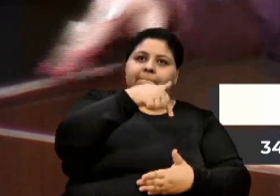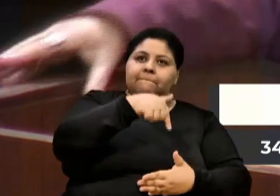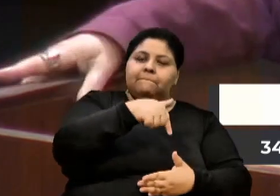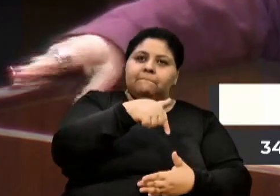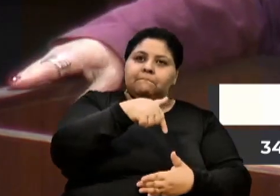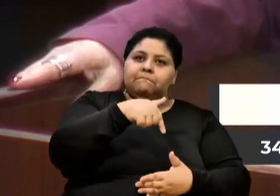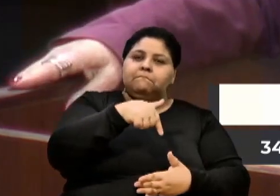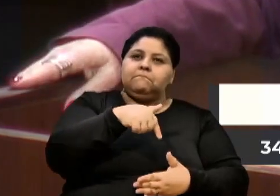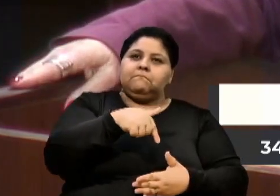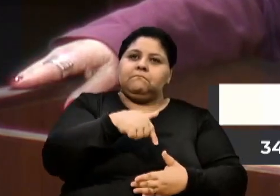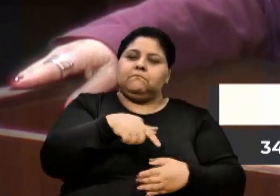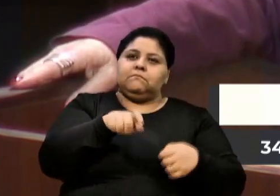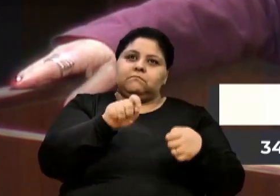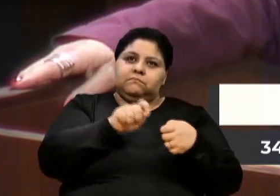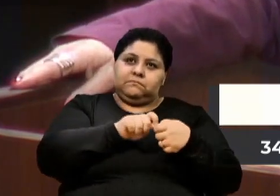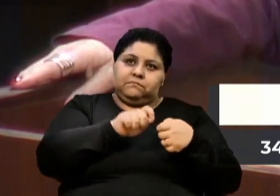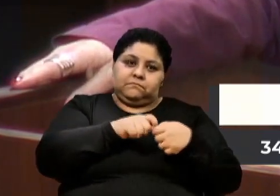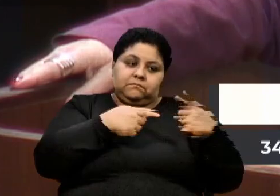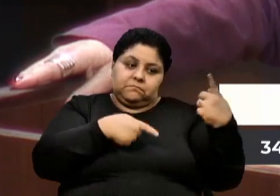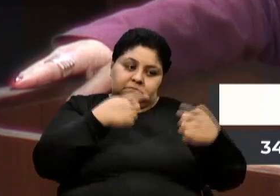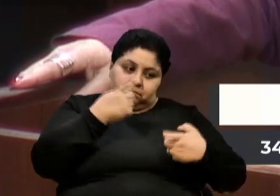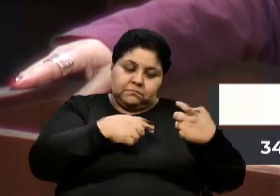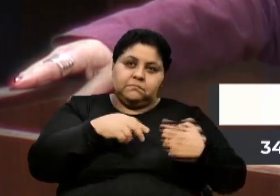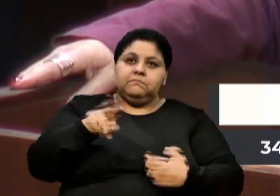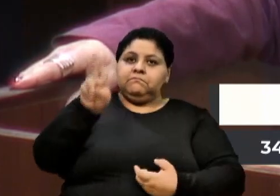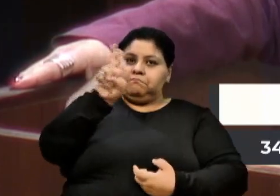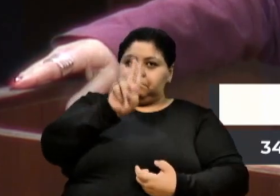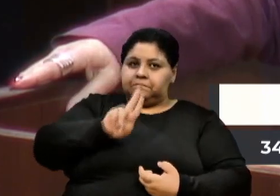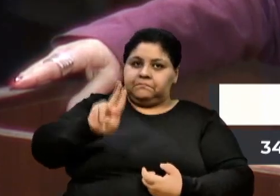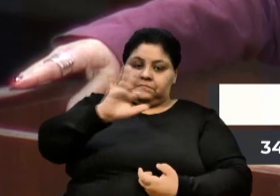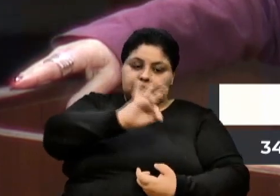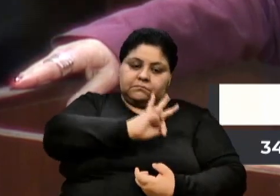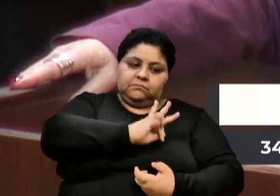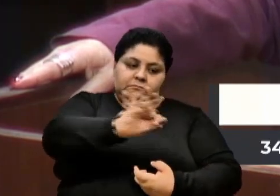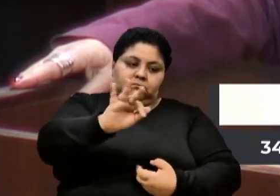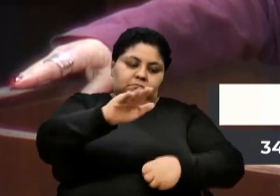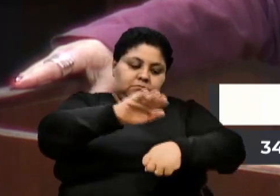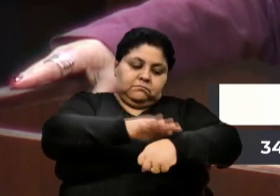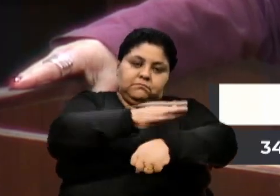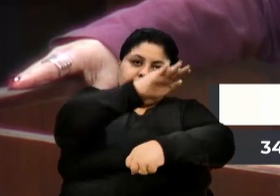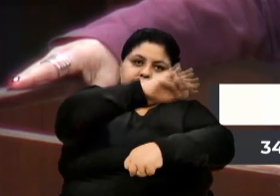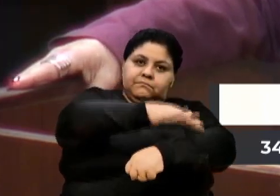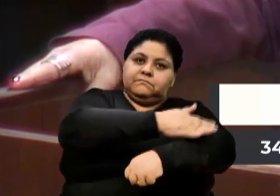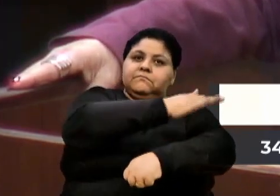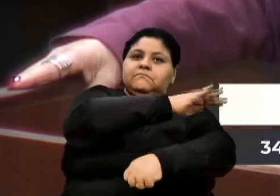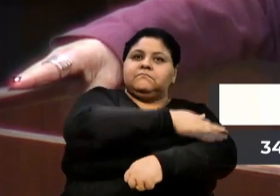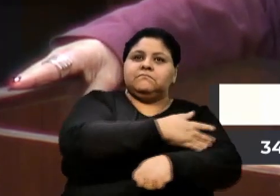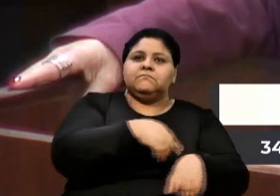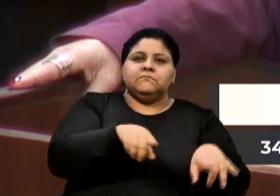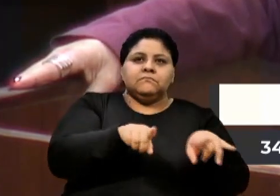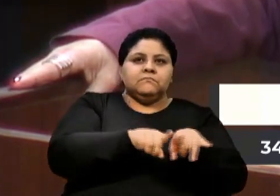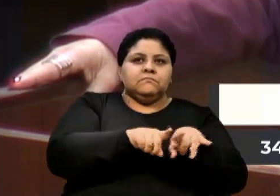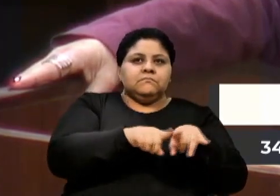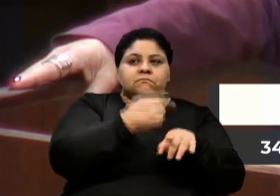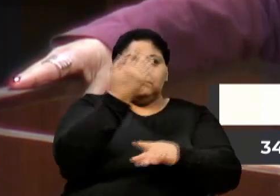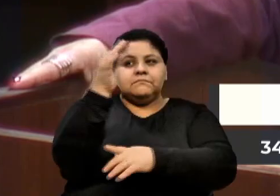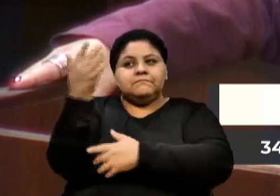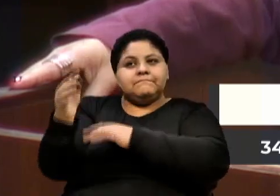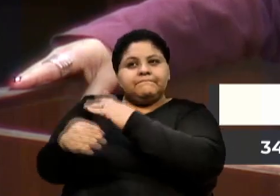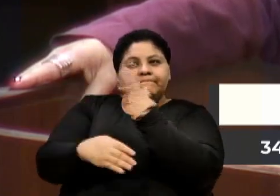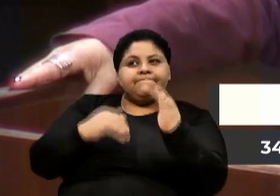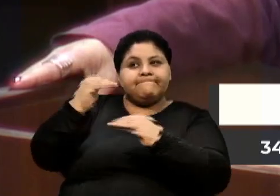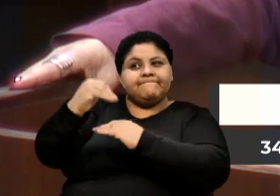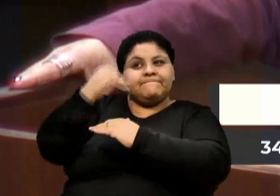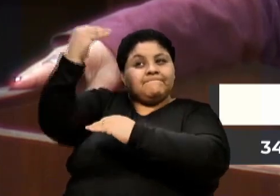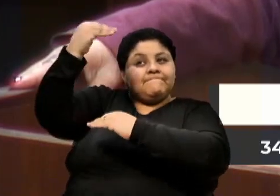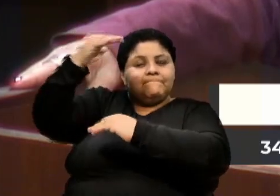debate da Universidade Federal, da Serra, e dos campos de cima da Serra e das Hortências, da